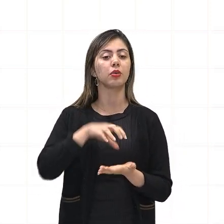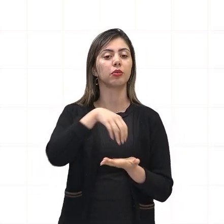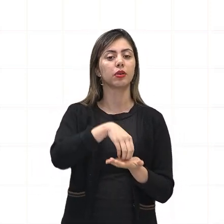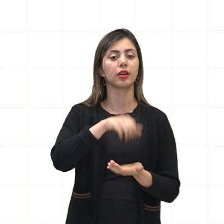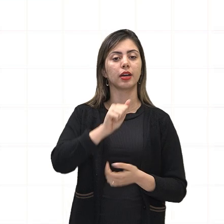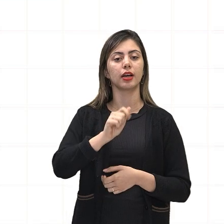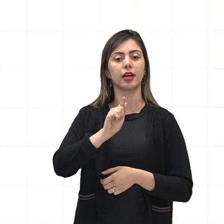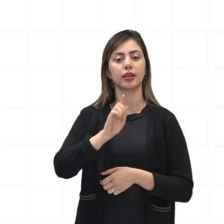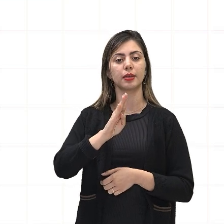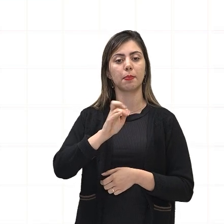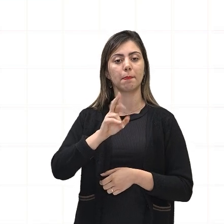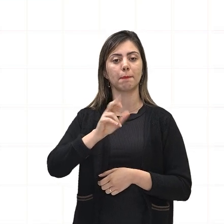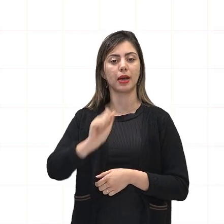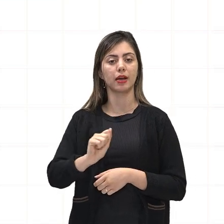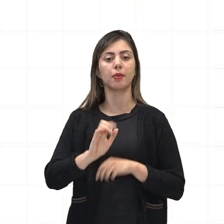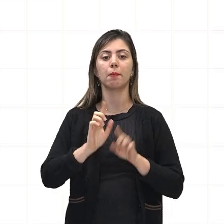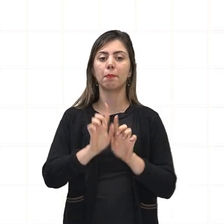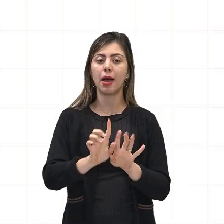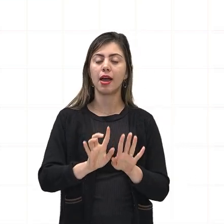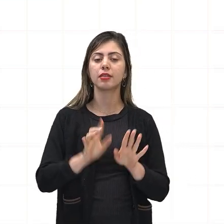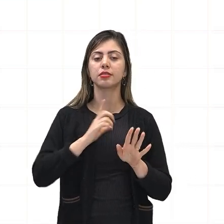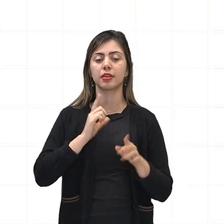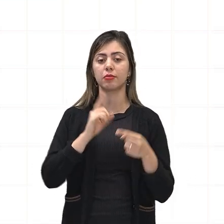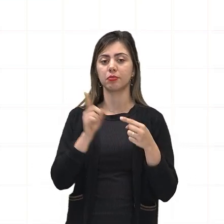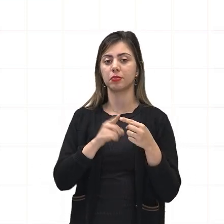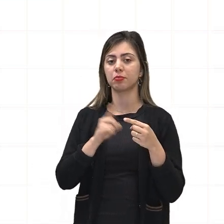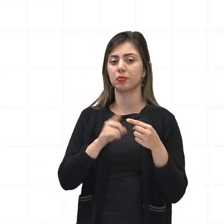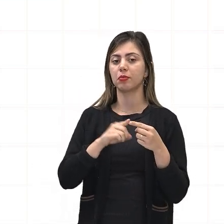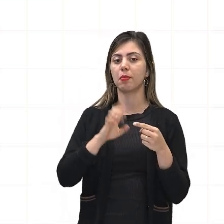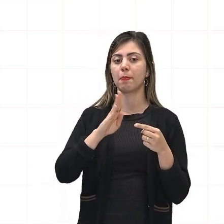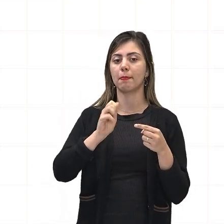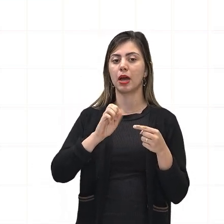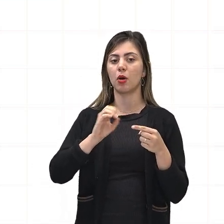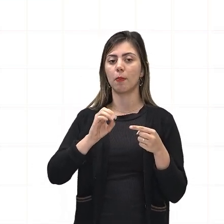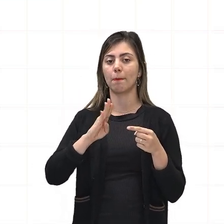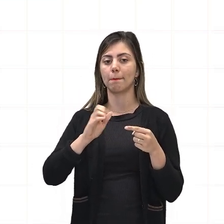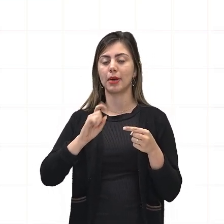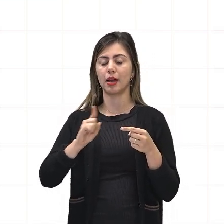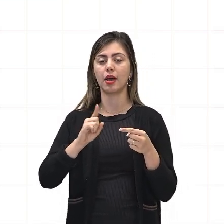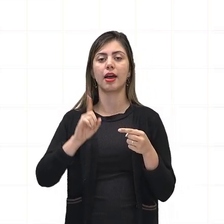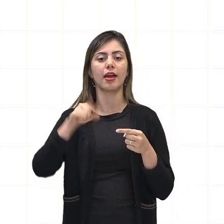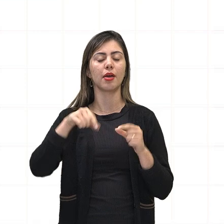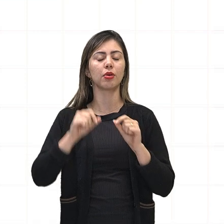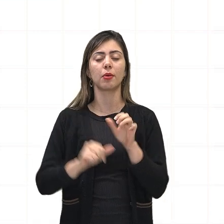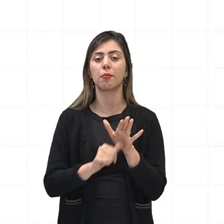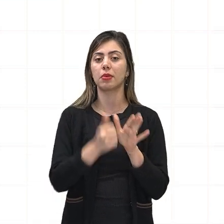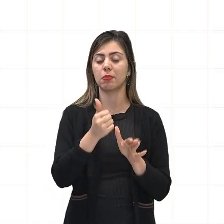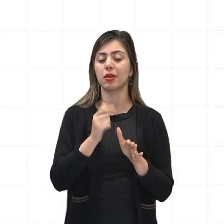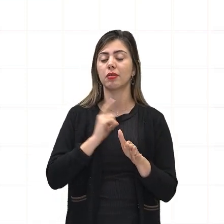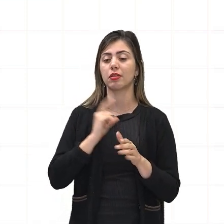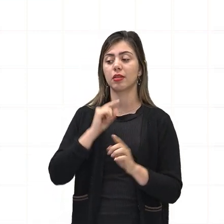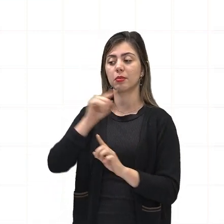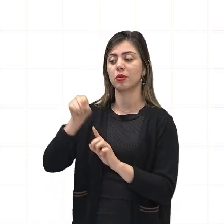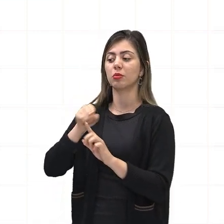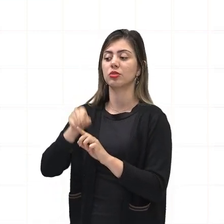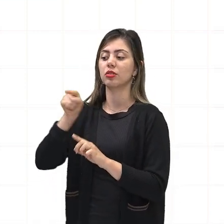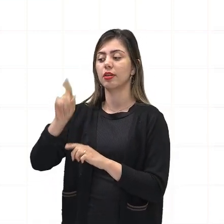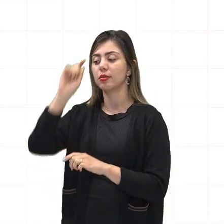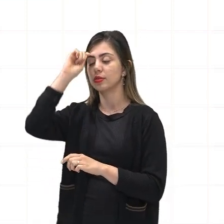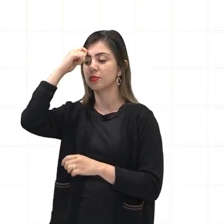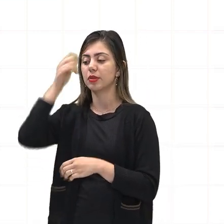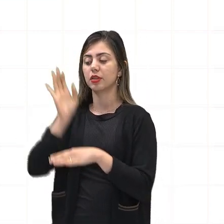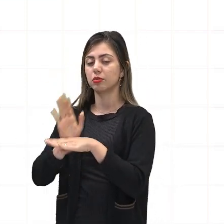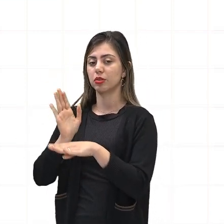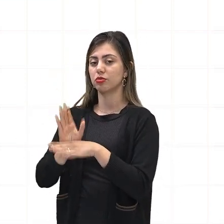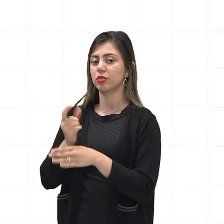é o primeiro fundo criado com essa finalidade de apoiar a causa negra. Já o